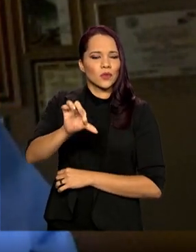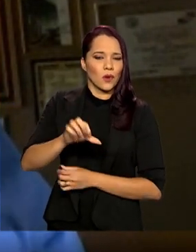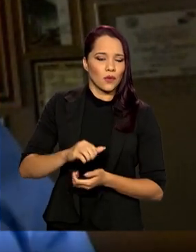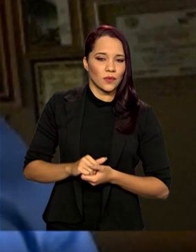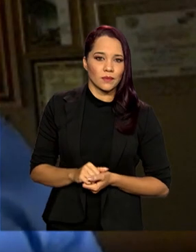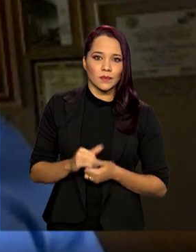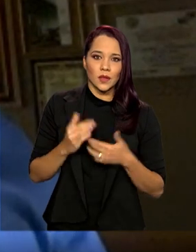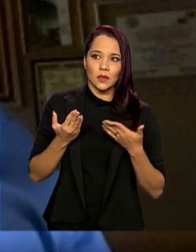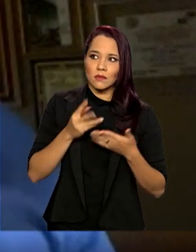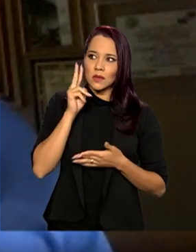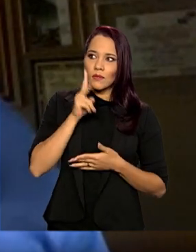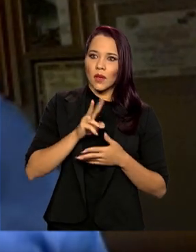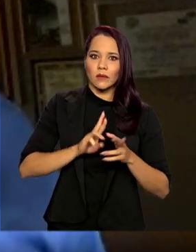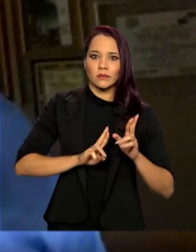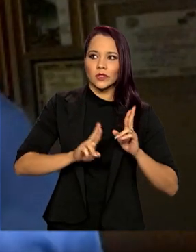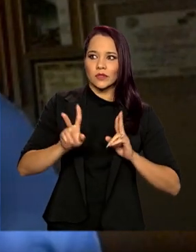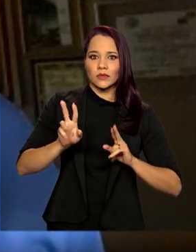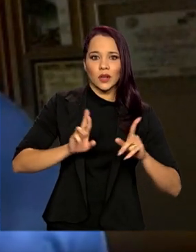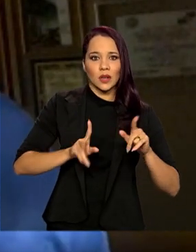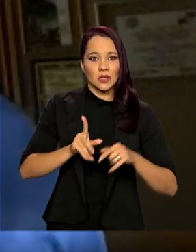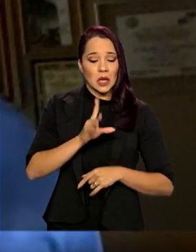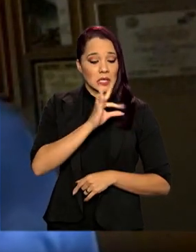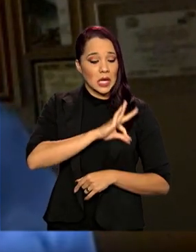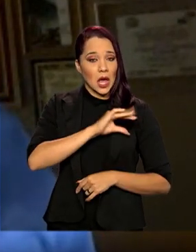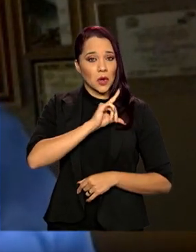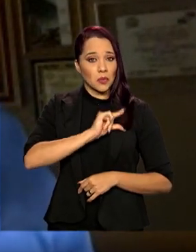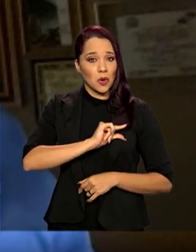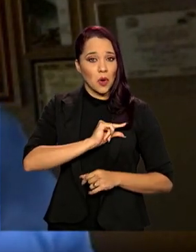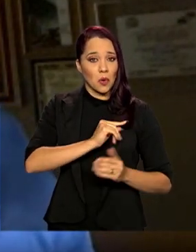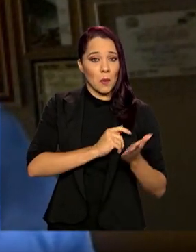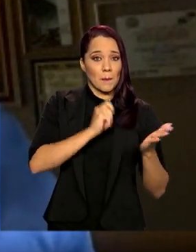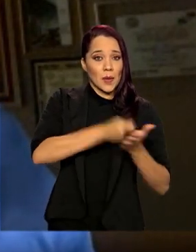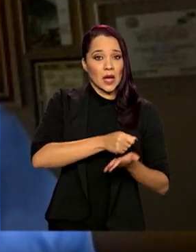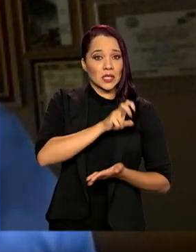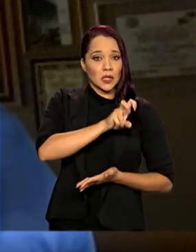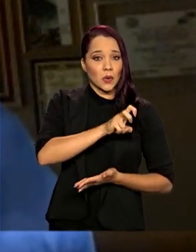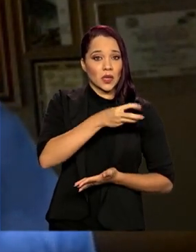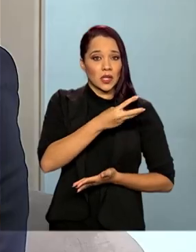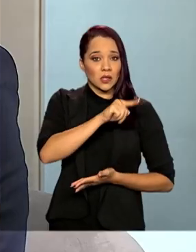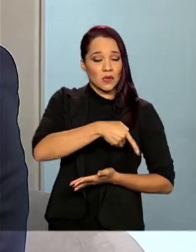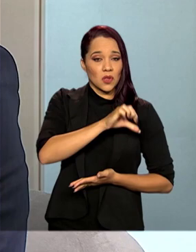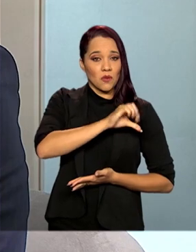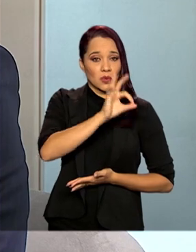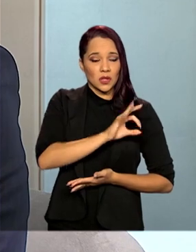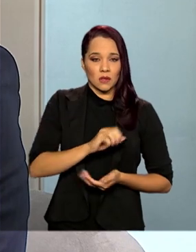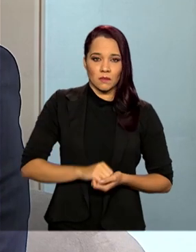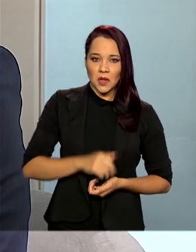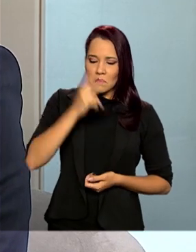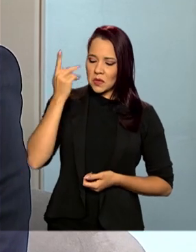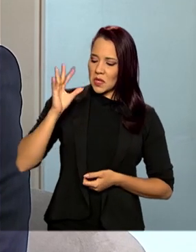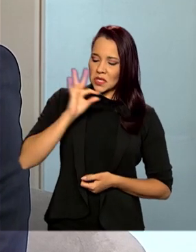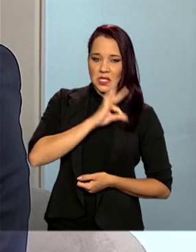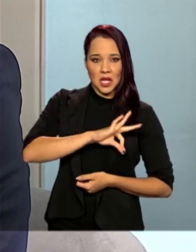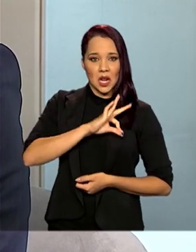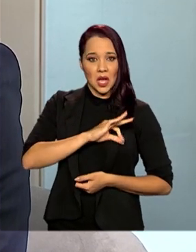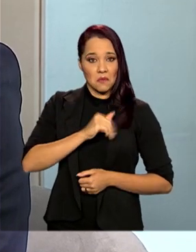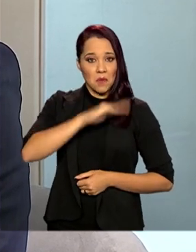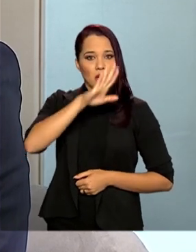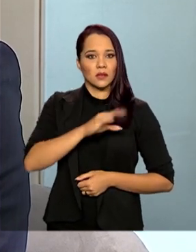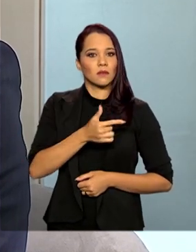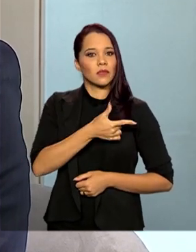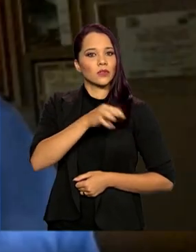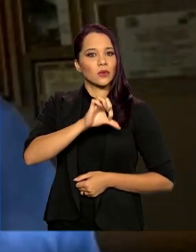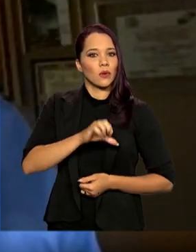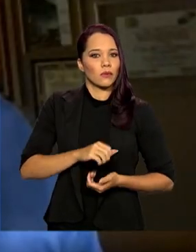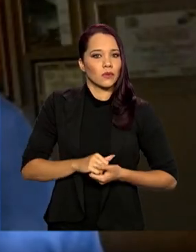distância dos que ganham menos pagam 53,9% e os que ganham mais, 29.